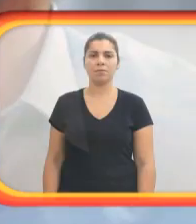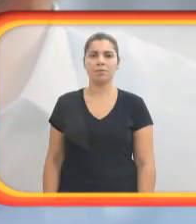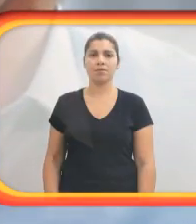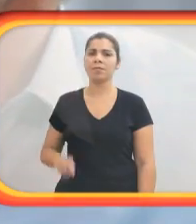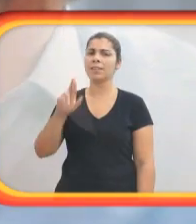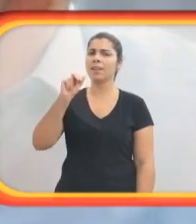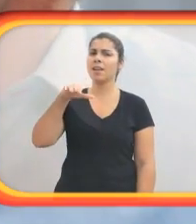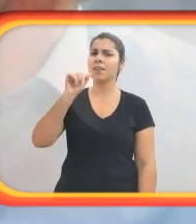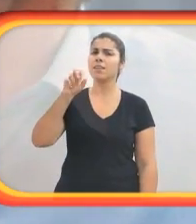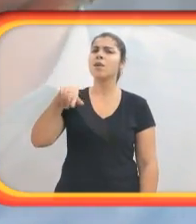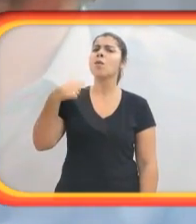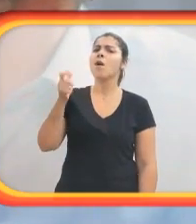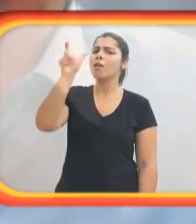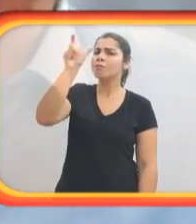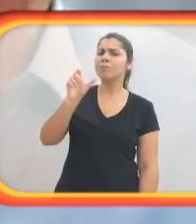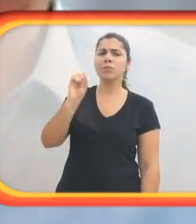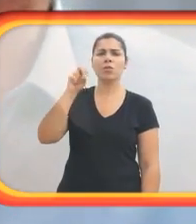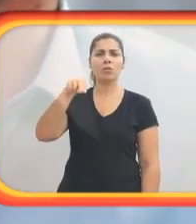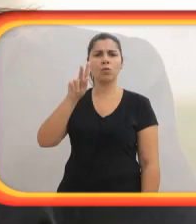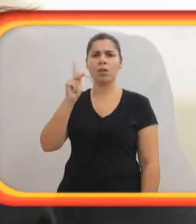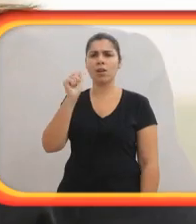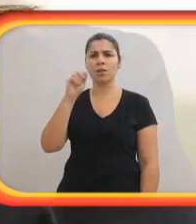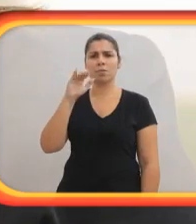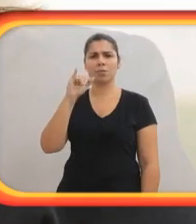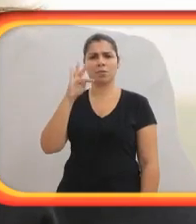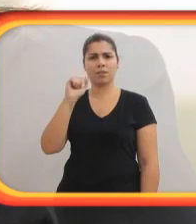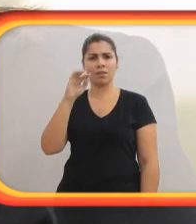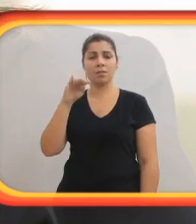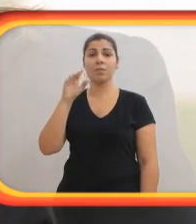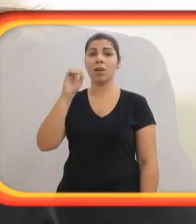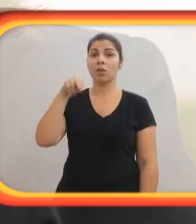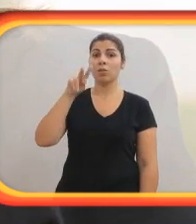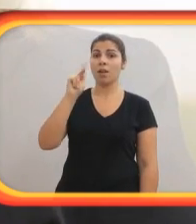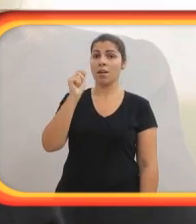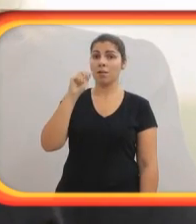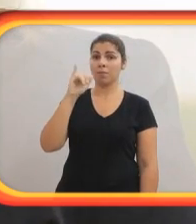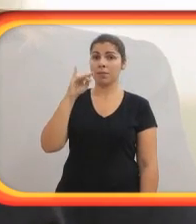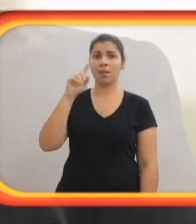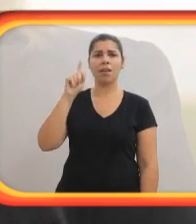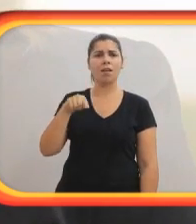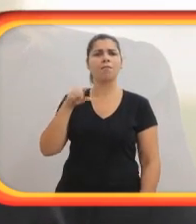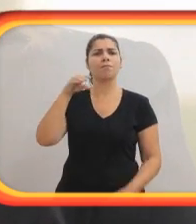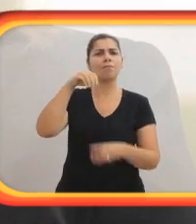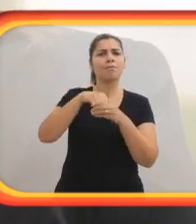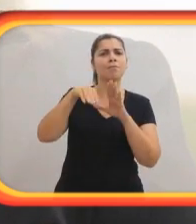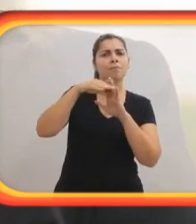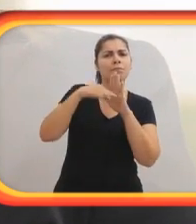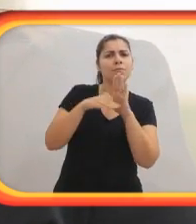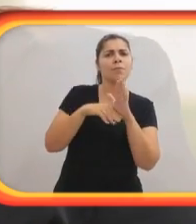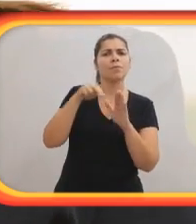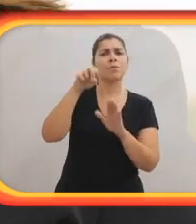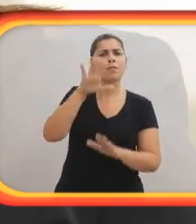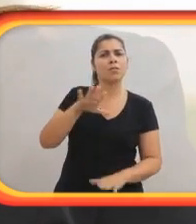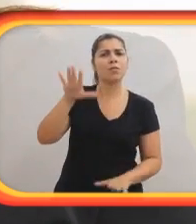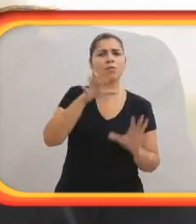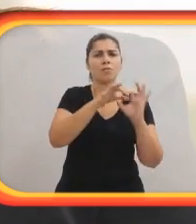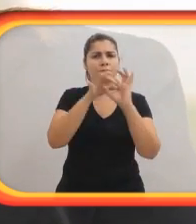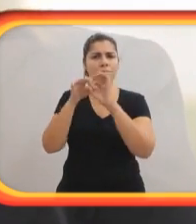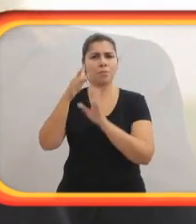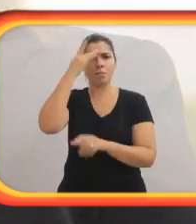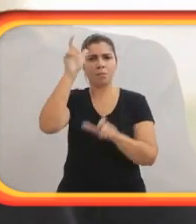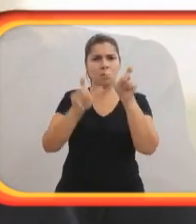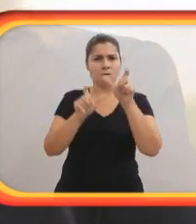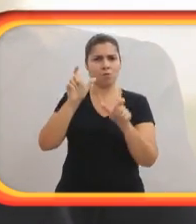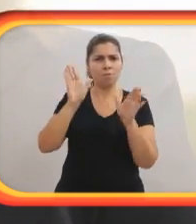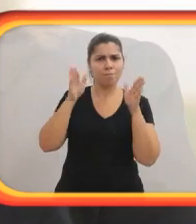Raini, qual o papel do ONU Habitat? O ONU Habitat é o Programa das Nações Unidas para os Assentamentos Humanos. Tem